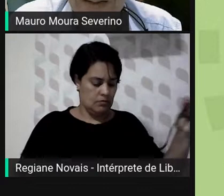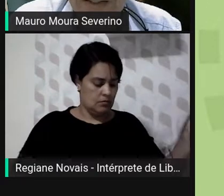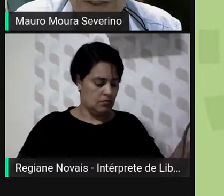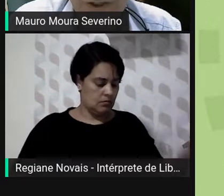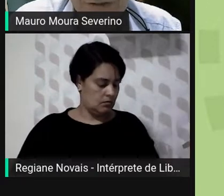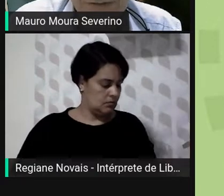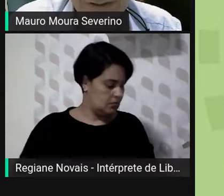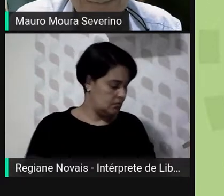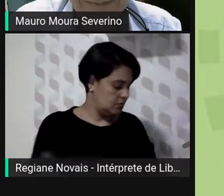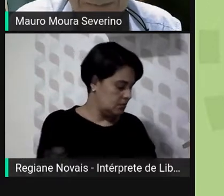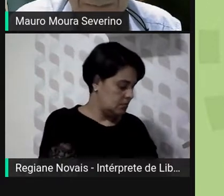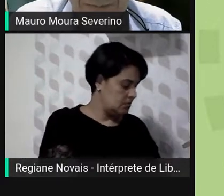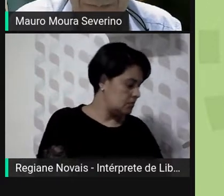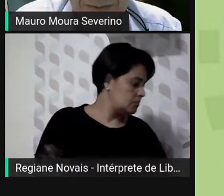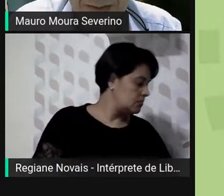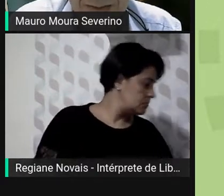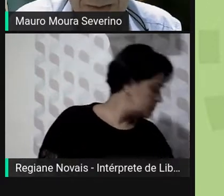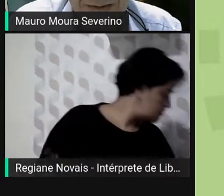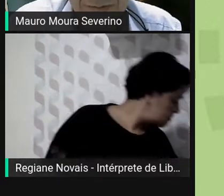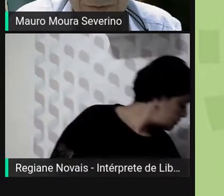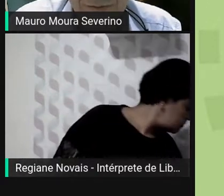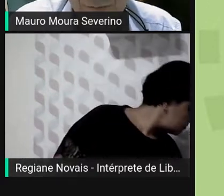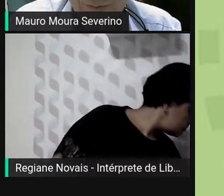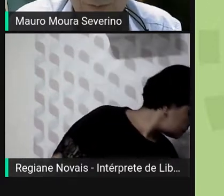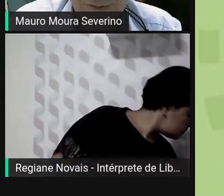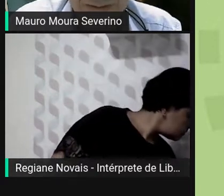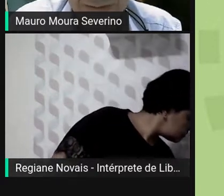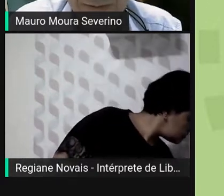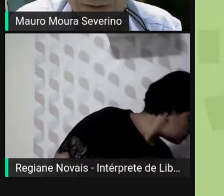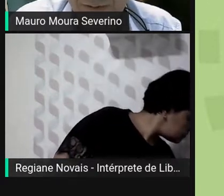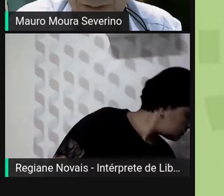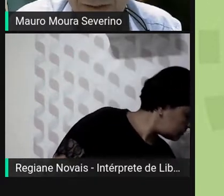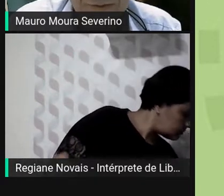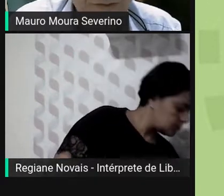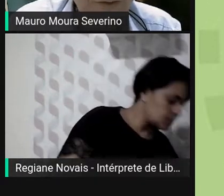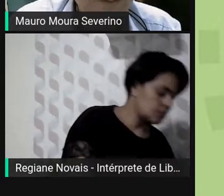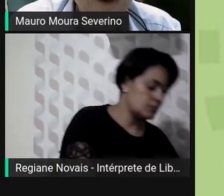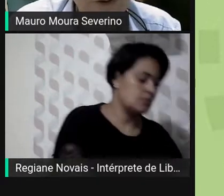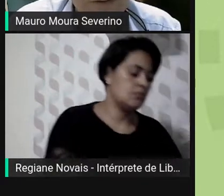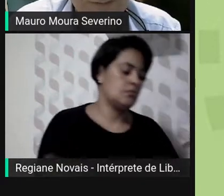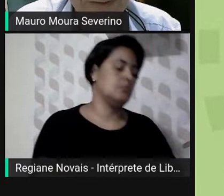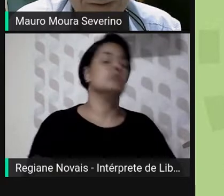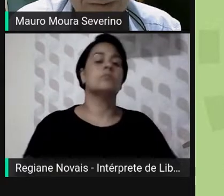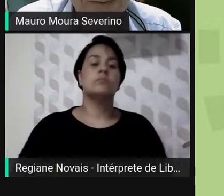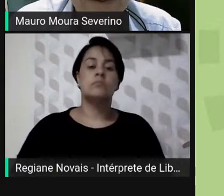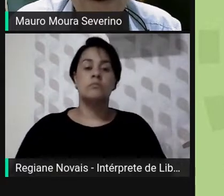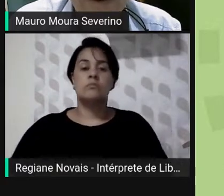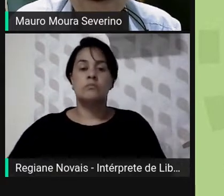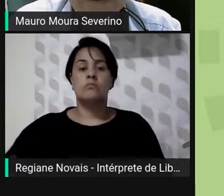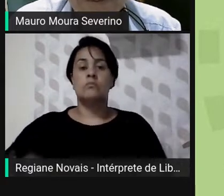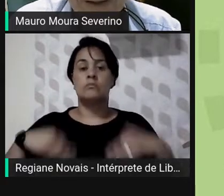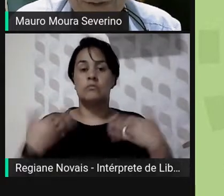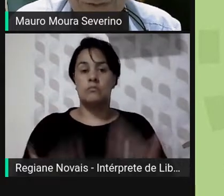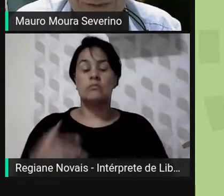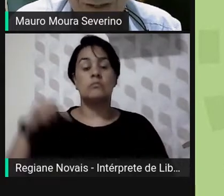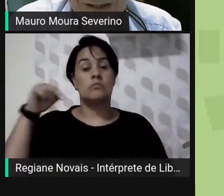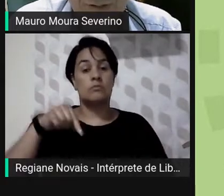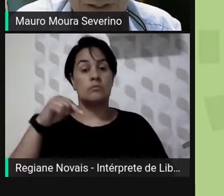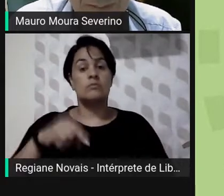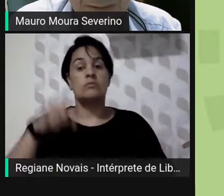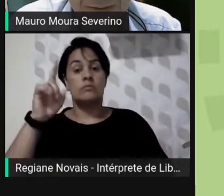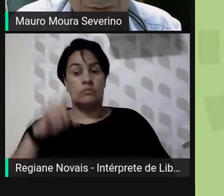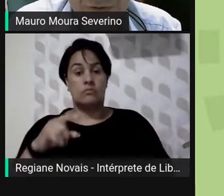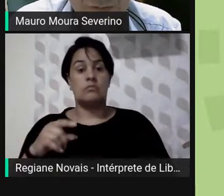a iniciativa no serviço público foi até anterior a isso, em 2009, mas essa ela veio